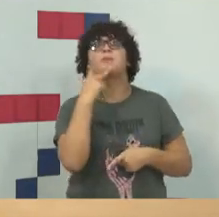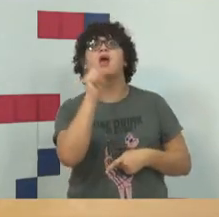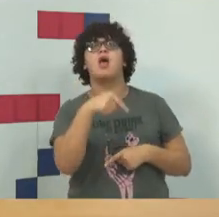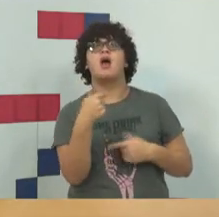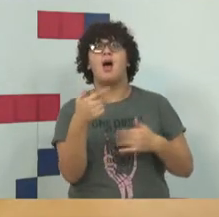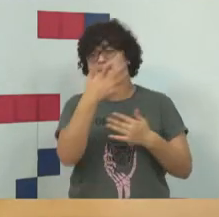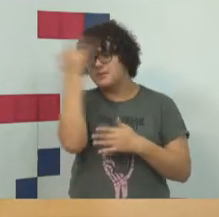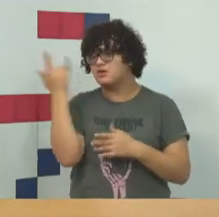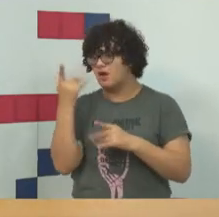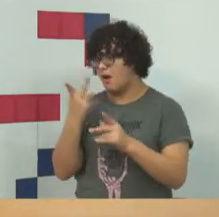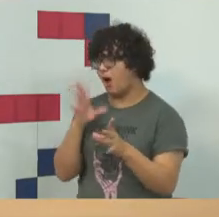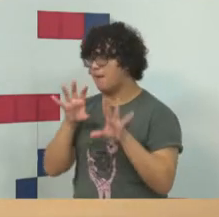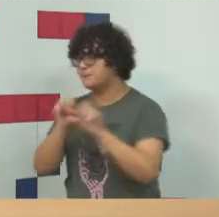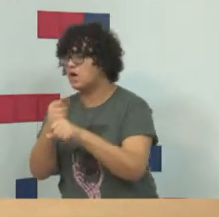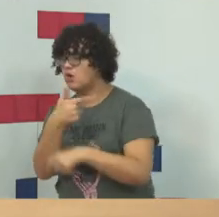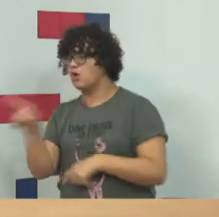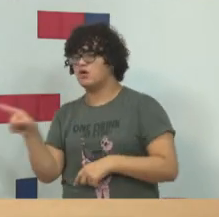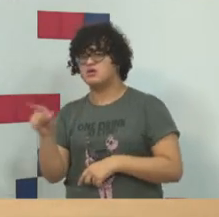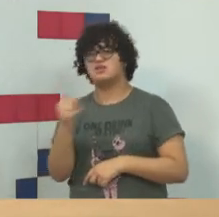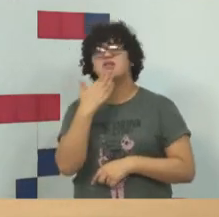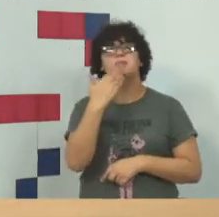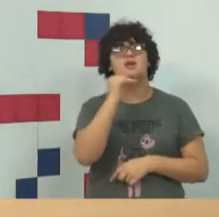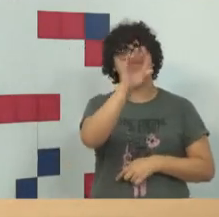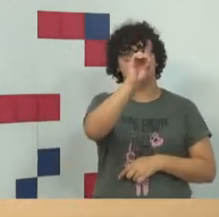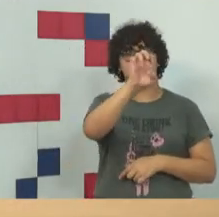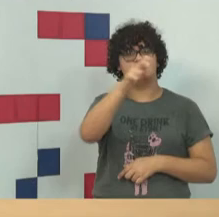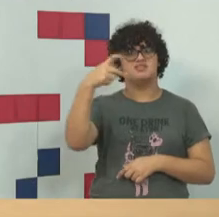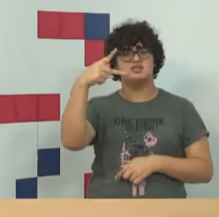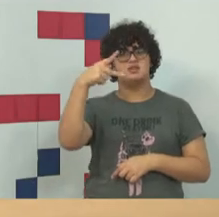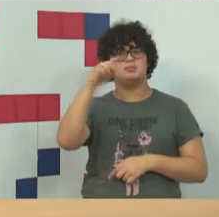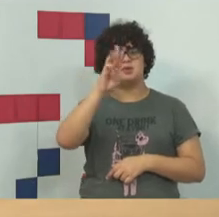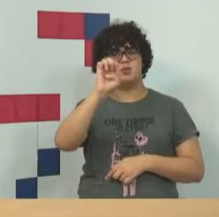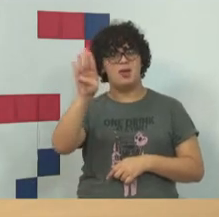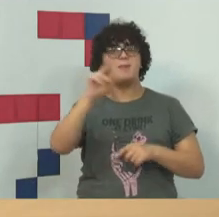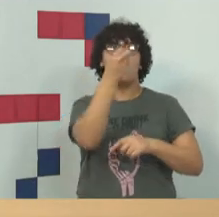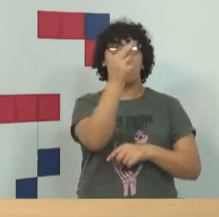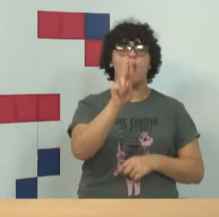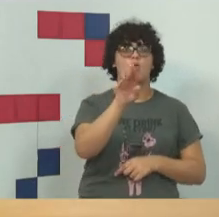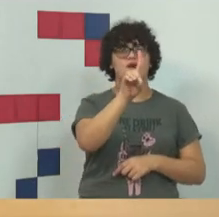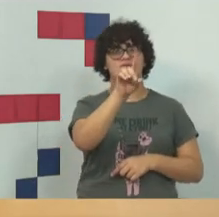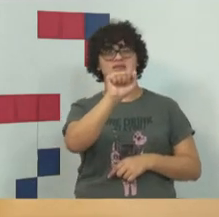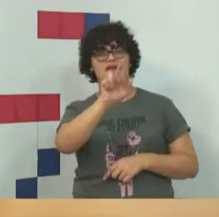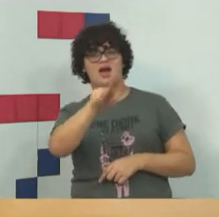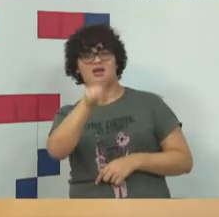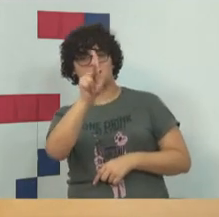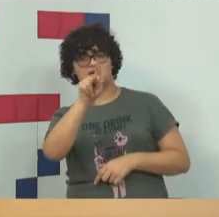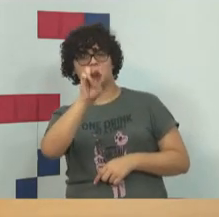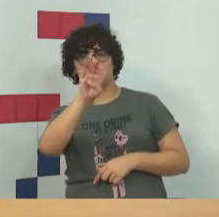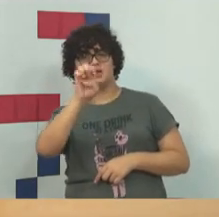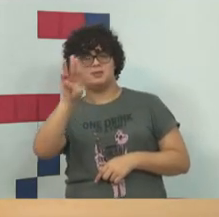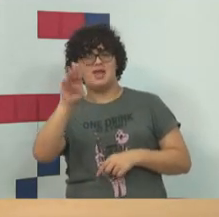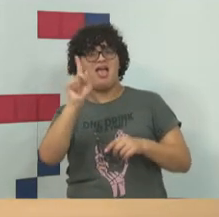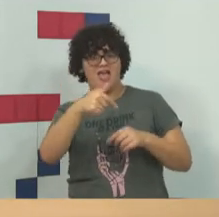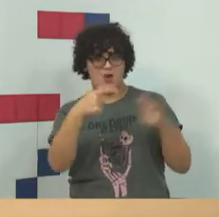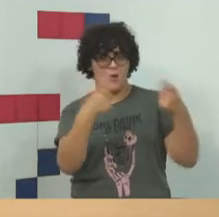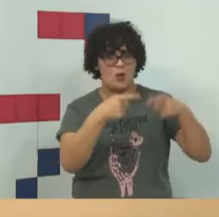delinquente vai procurar outra. O é a Deep Web? Ou melhor, o é a Dark Web? É aquele cantinho que o delinquente foi perceber que